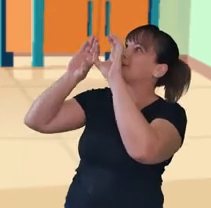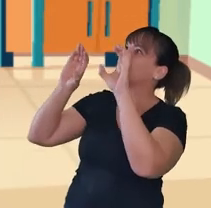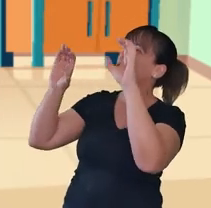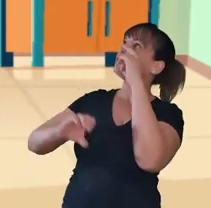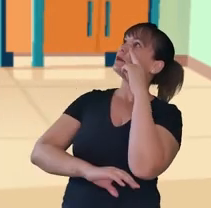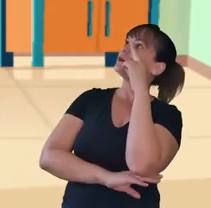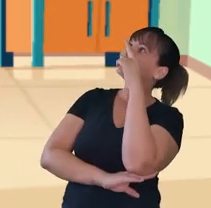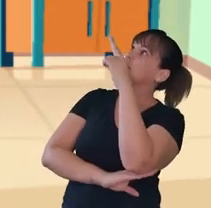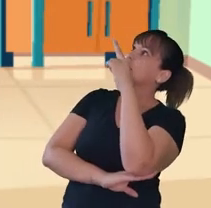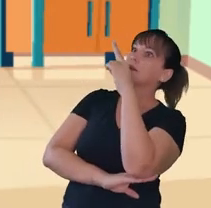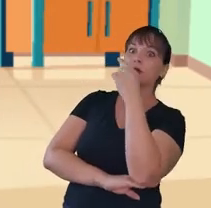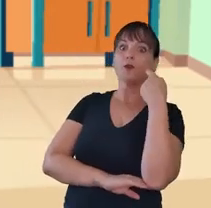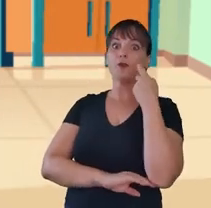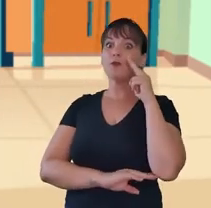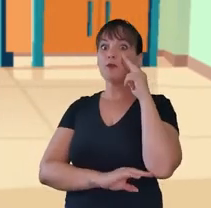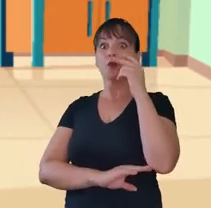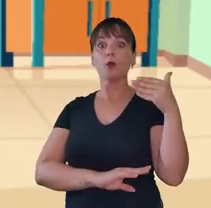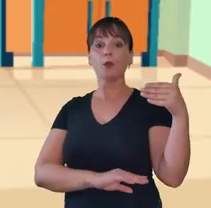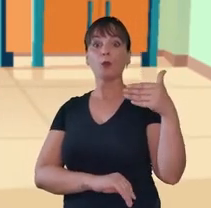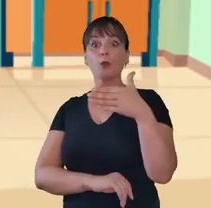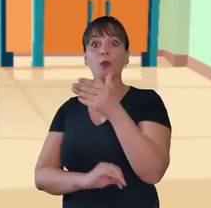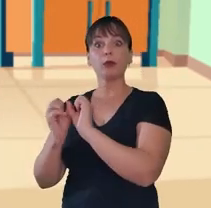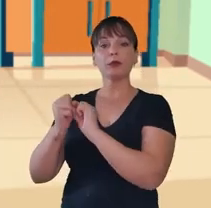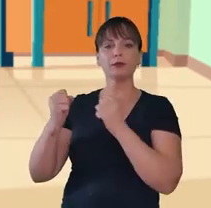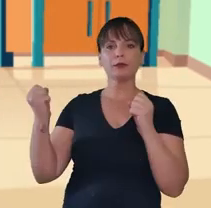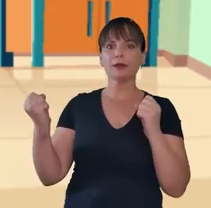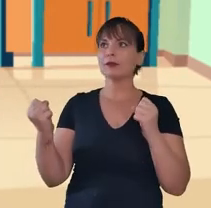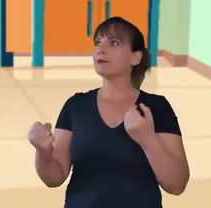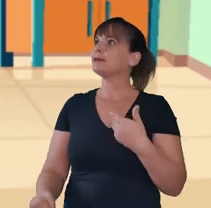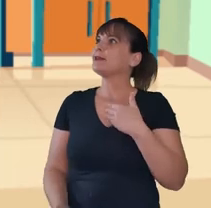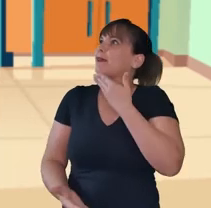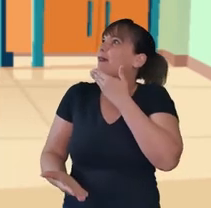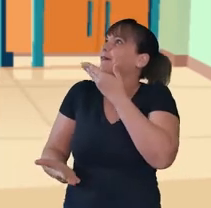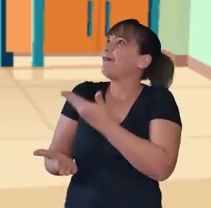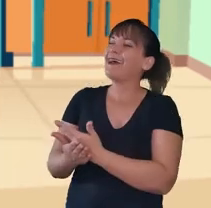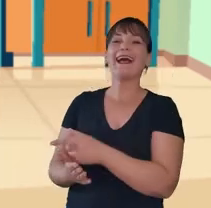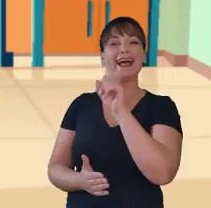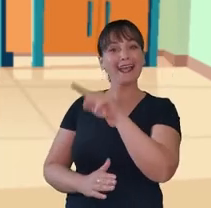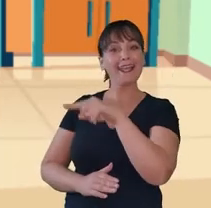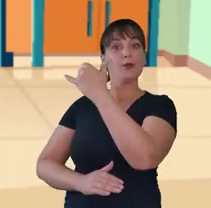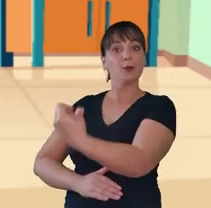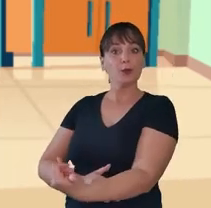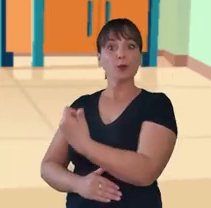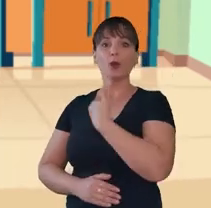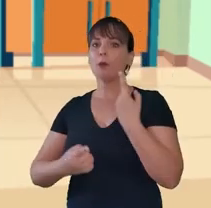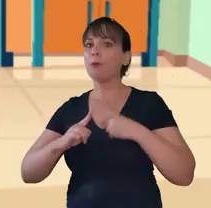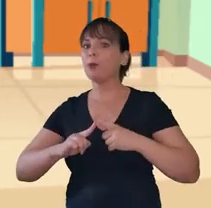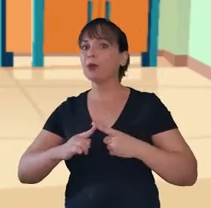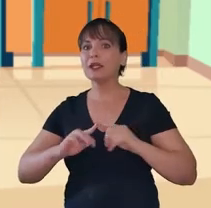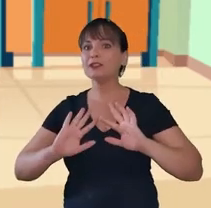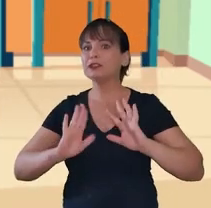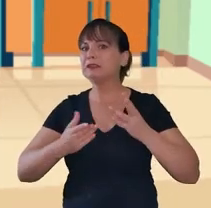naquela direção e avistar aquele peixe grande, para ele foi um grande aviso. Porque já